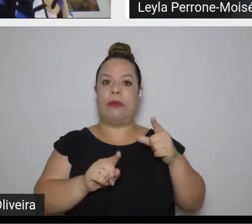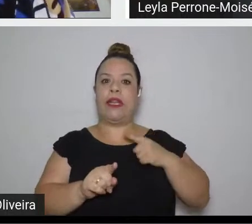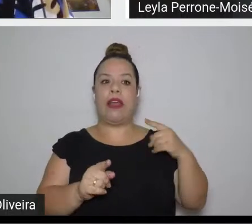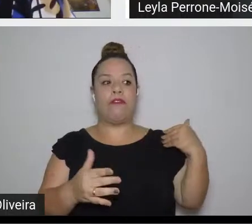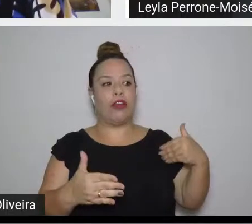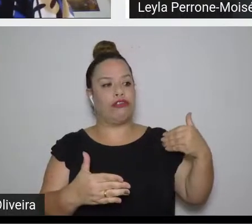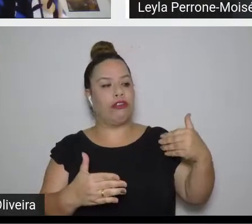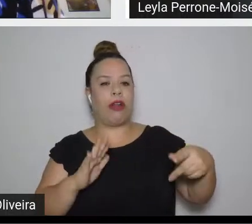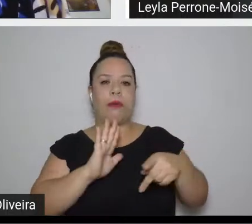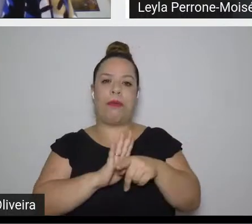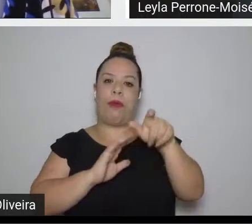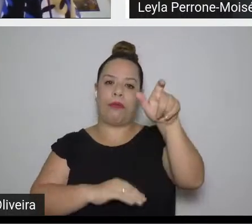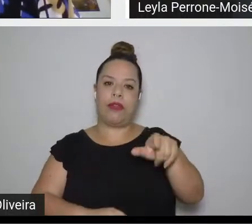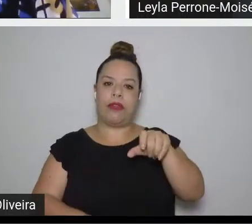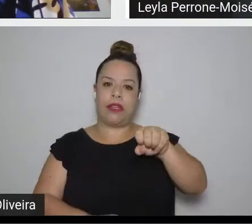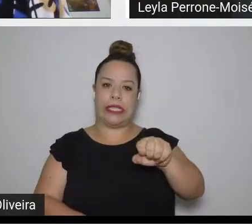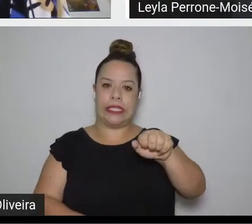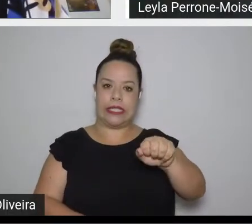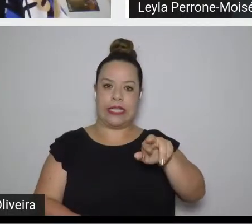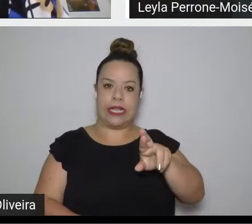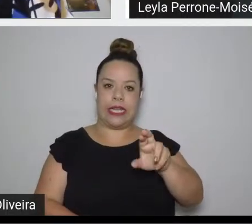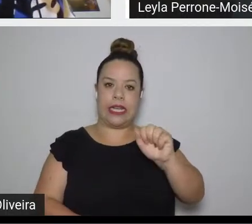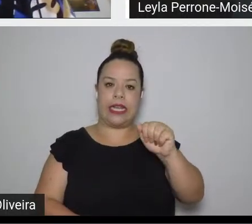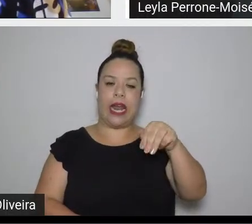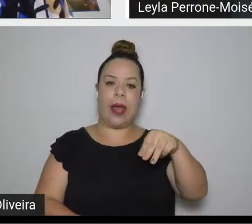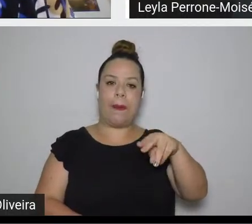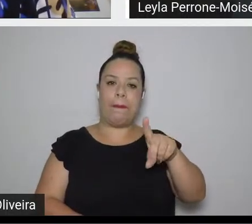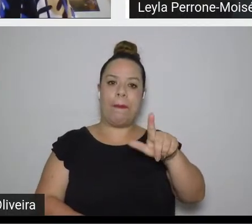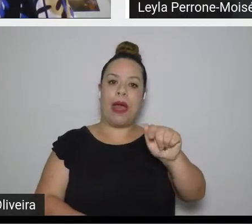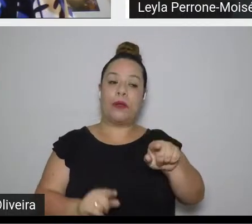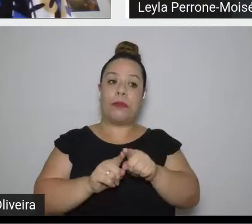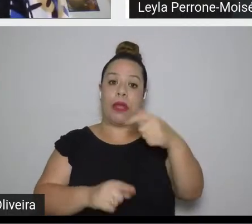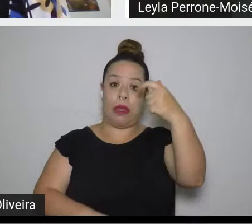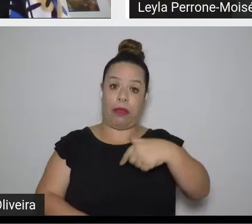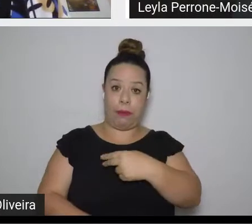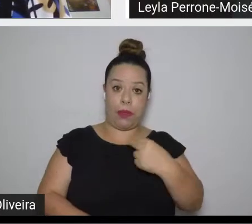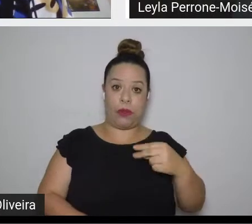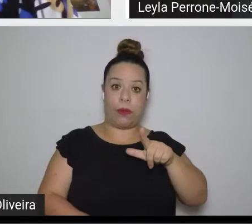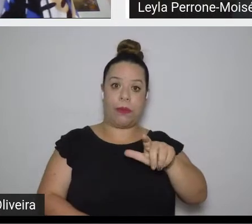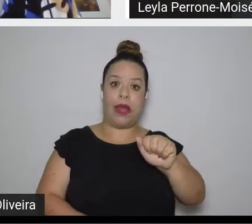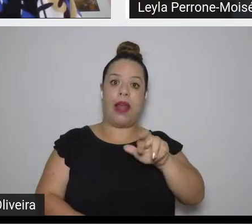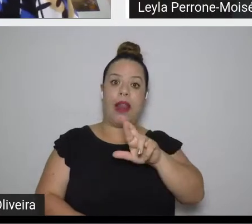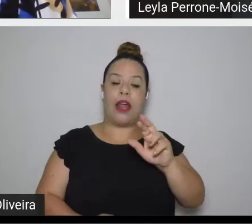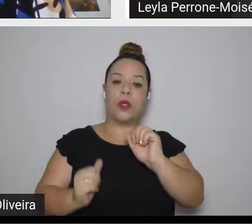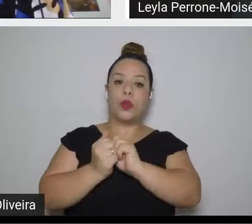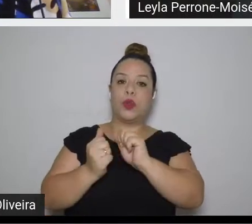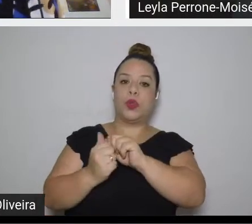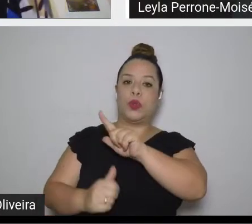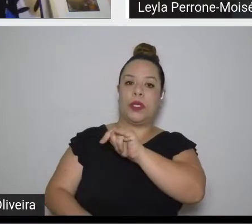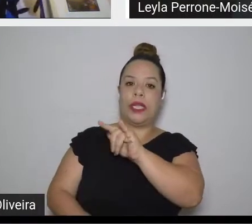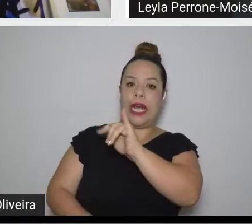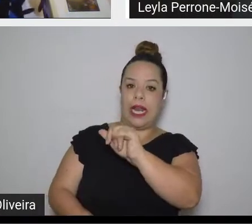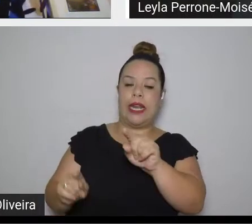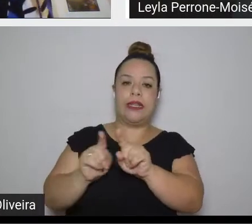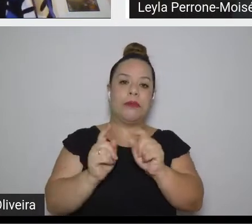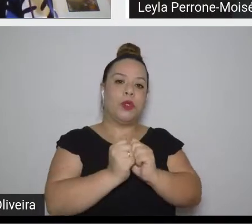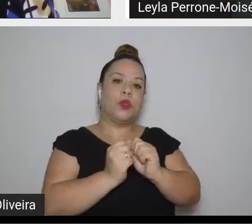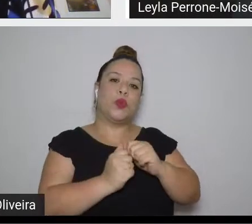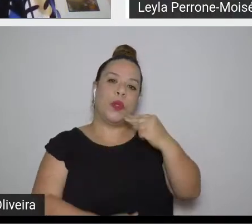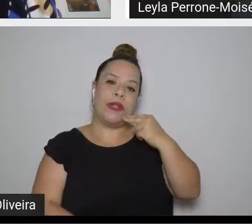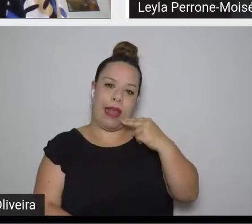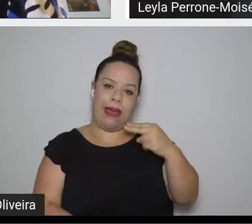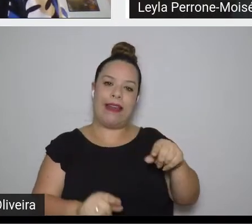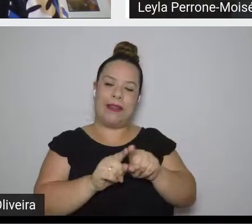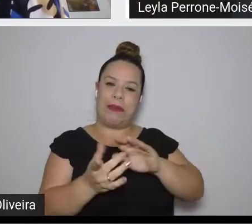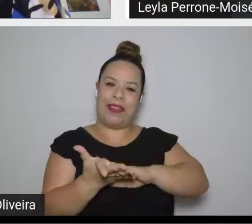muito prazer, meu nome é Lara, estou aqui, uma grande honra estar aqui ao lado da Leila Perrone Moisés e a Nara Oliveira, nosso